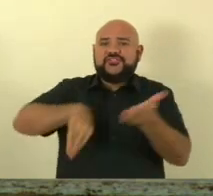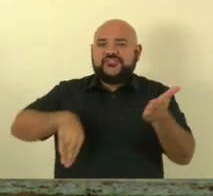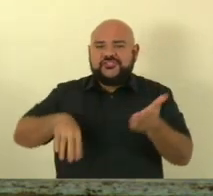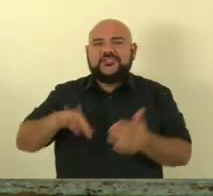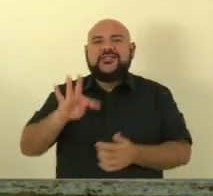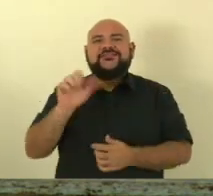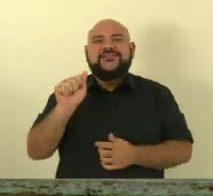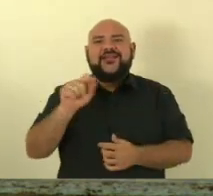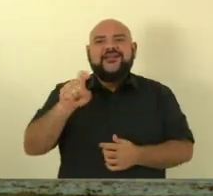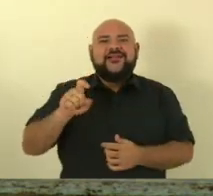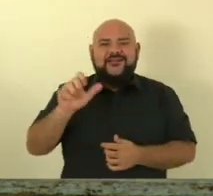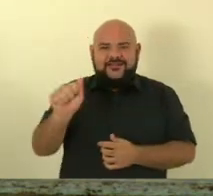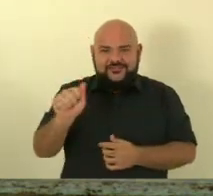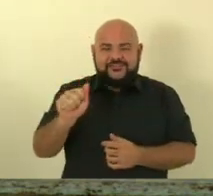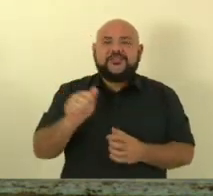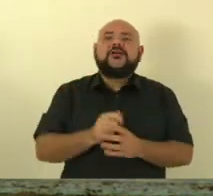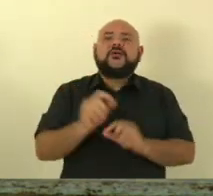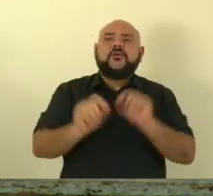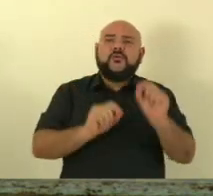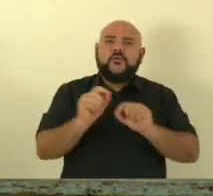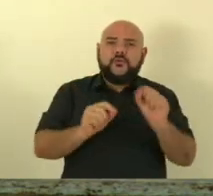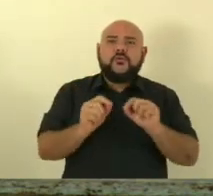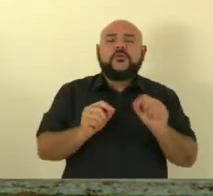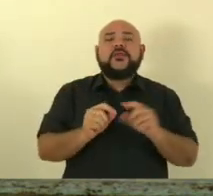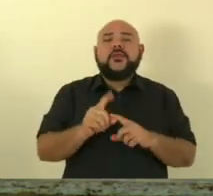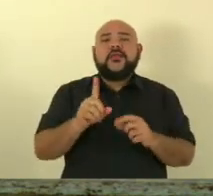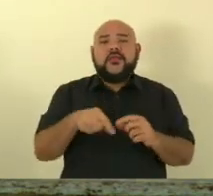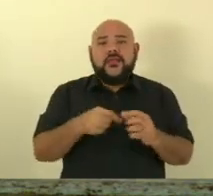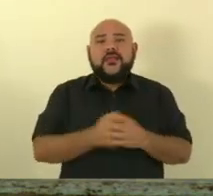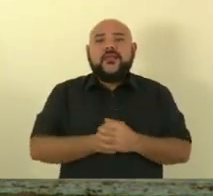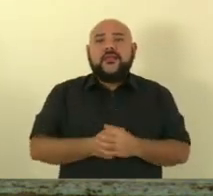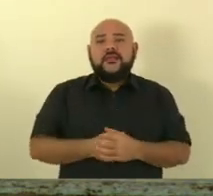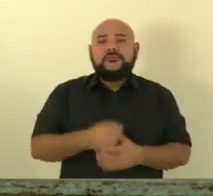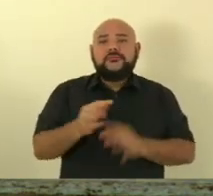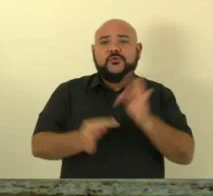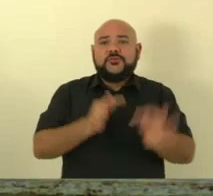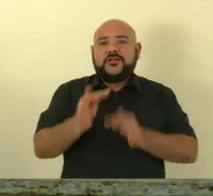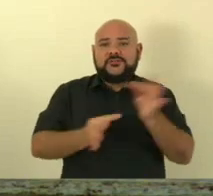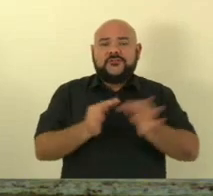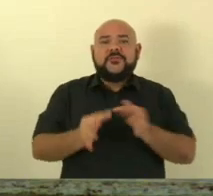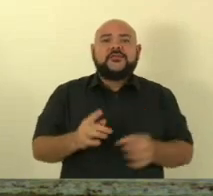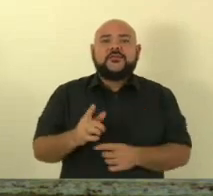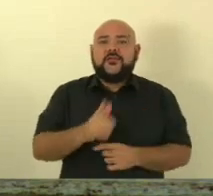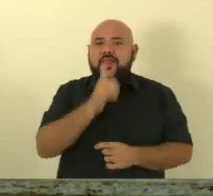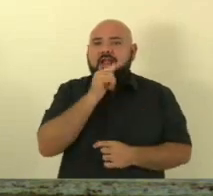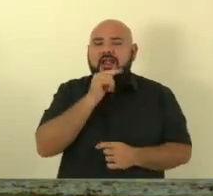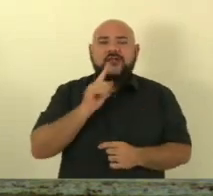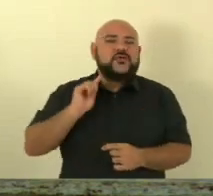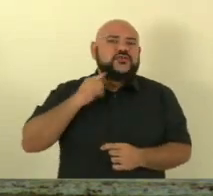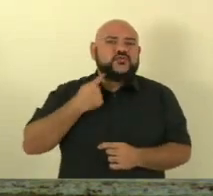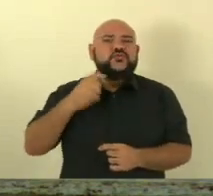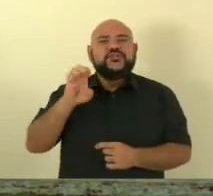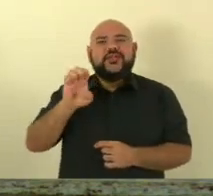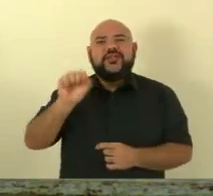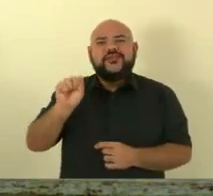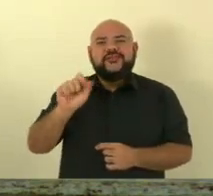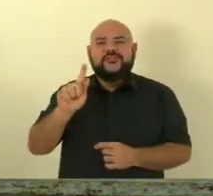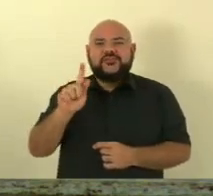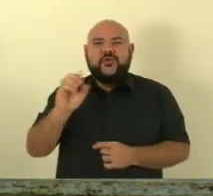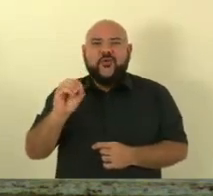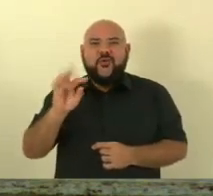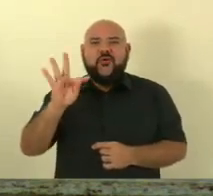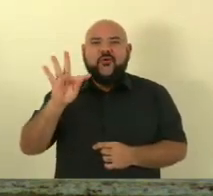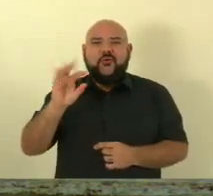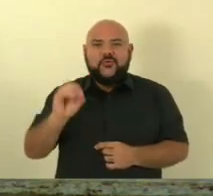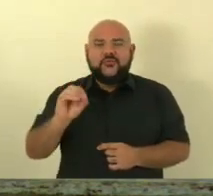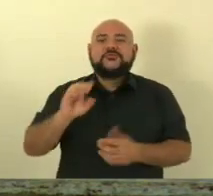os tempos religiosos de qualquer natureza no âmbito do Estado do Espírito Santo, publicado no ar digital do dia 2 de 2 de 2023, mensagem de veto número